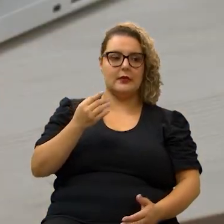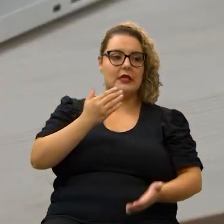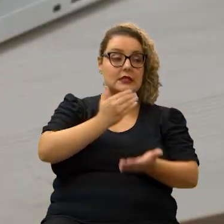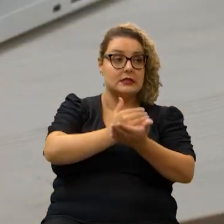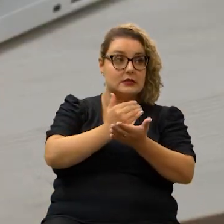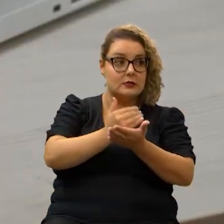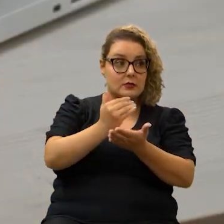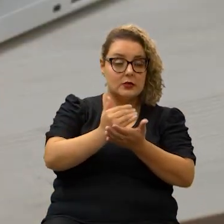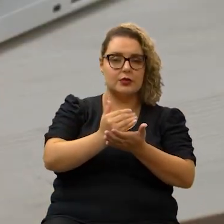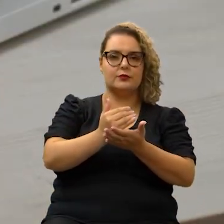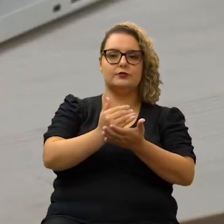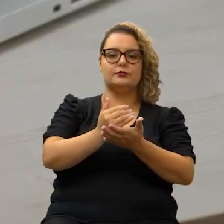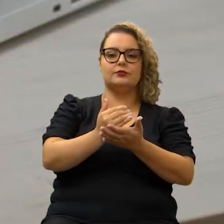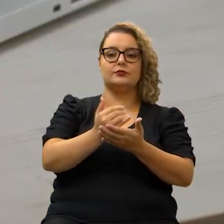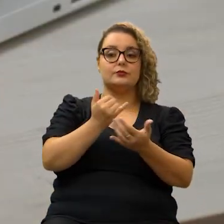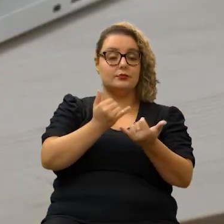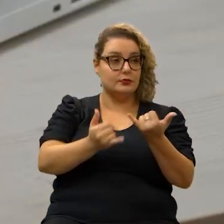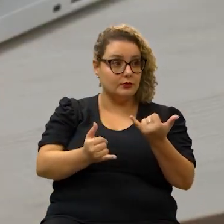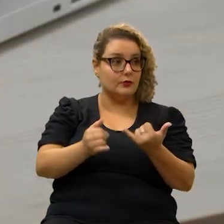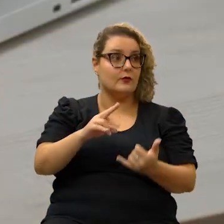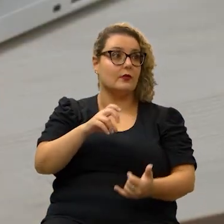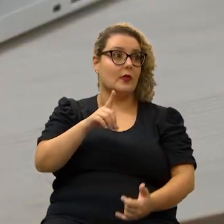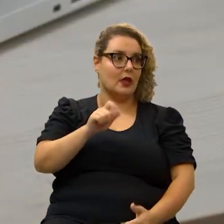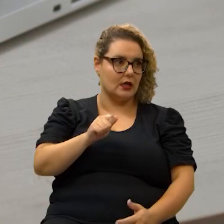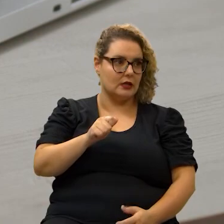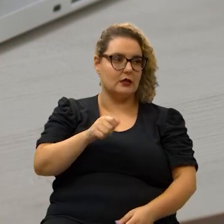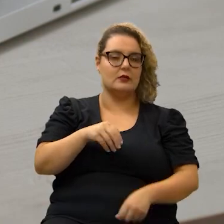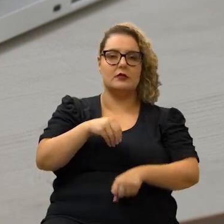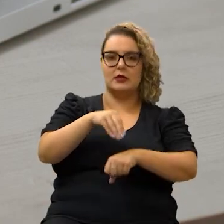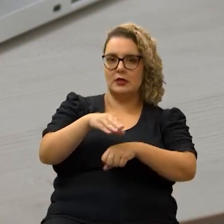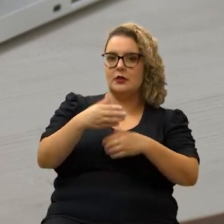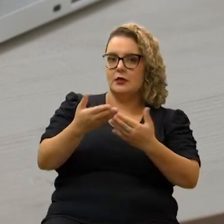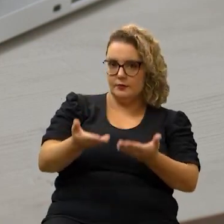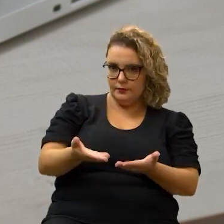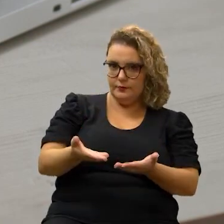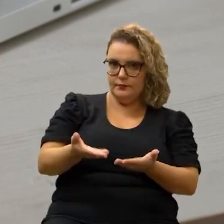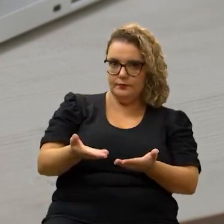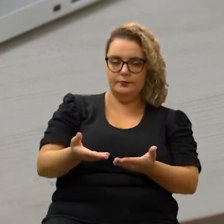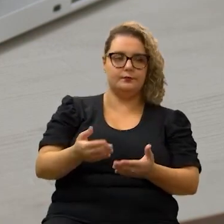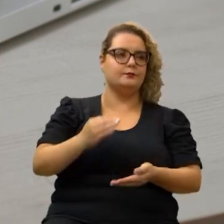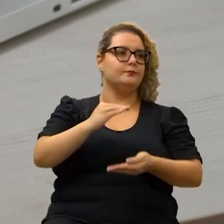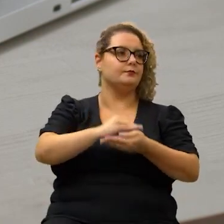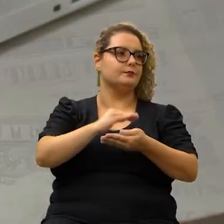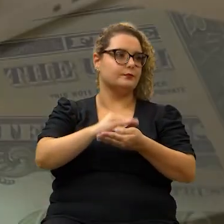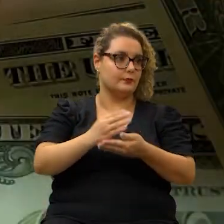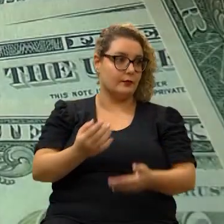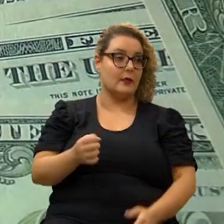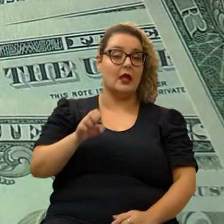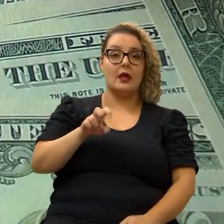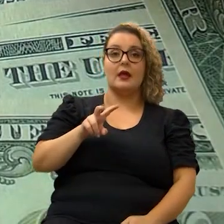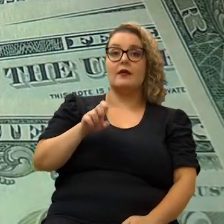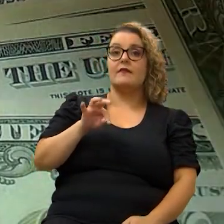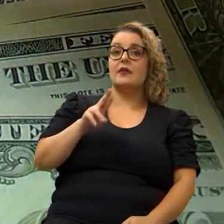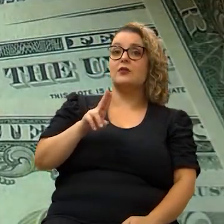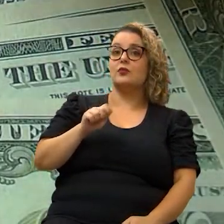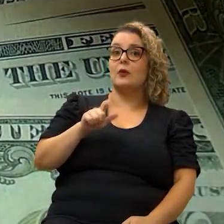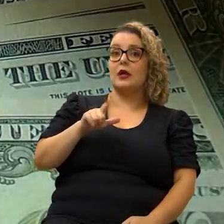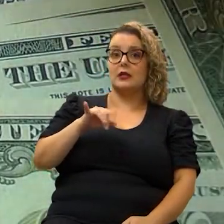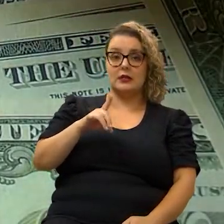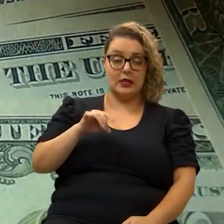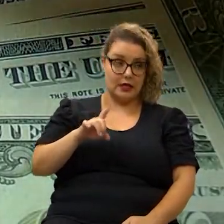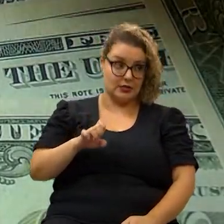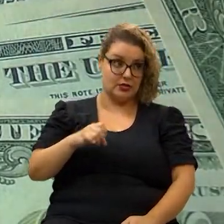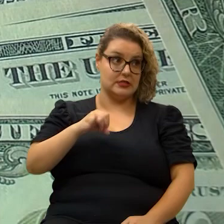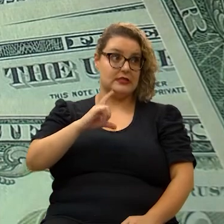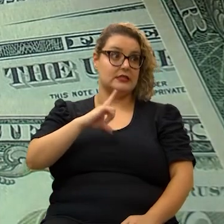parcela dessa parte da renda que vai ser direcionada para a poupança para a eventualidade porque se você